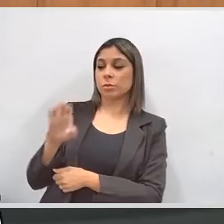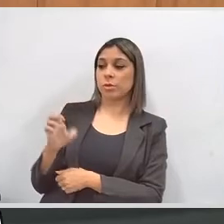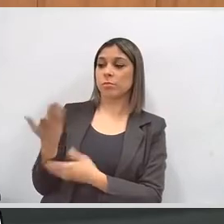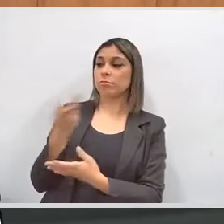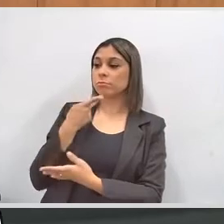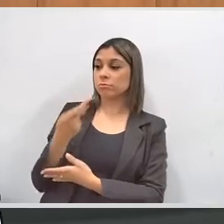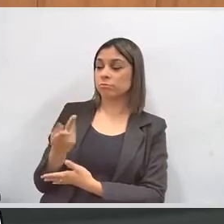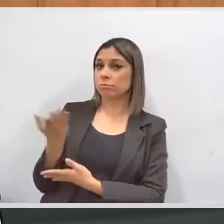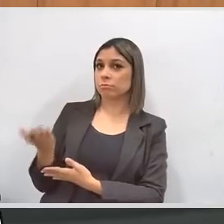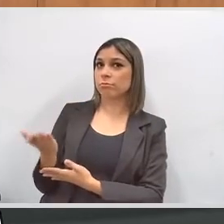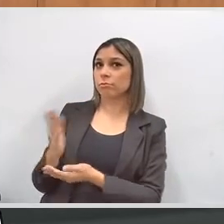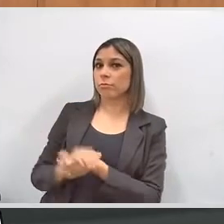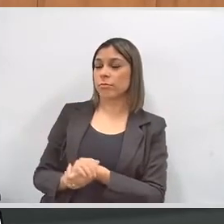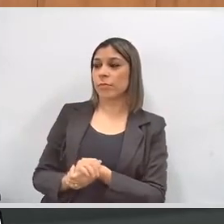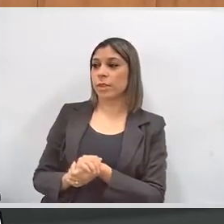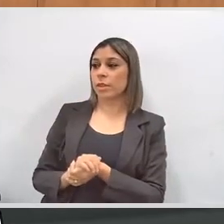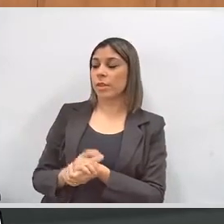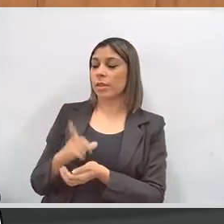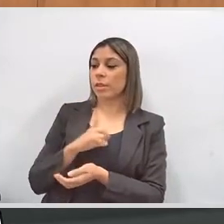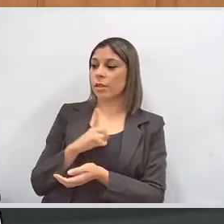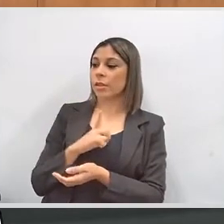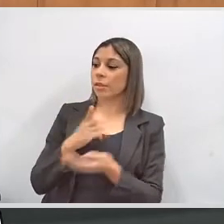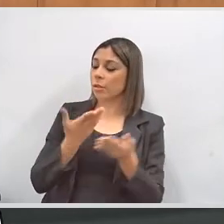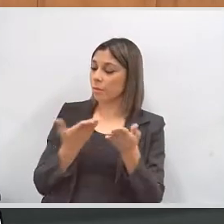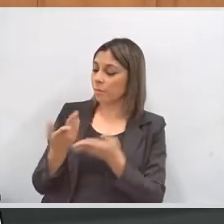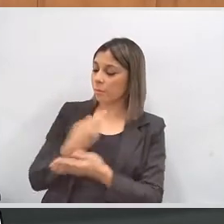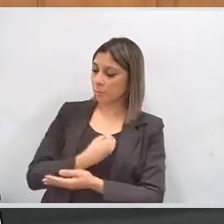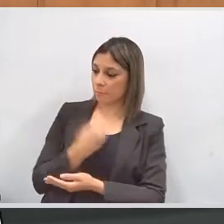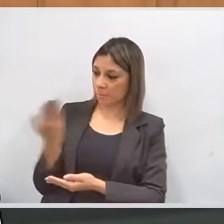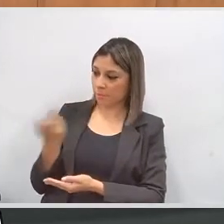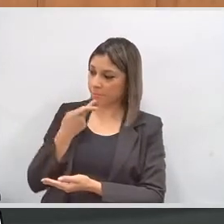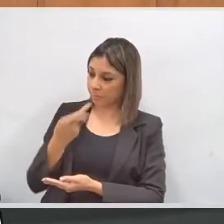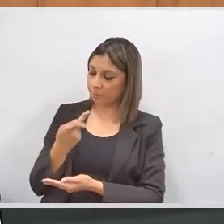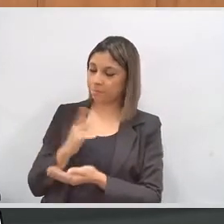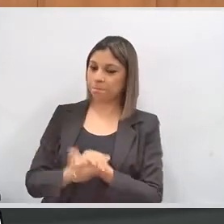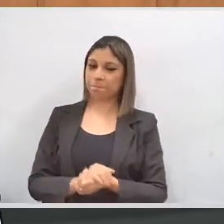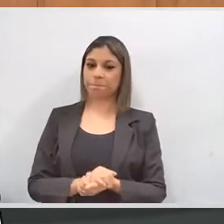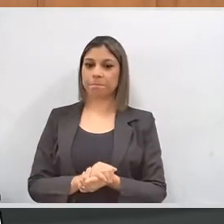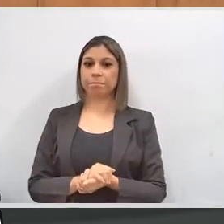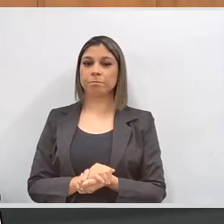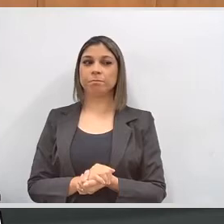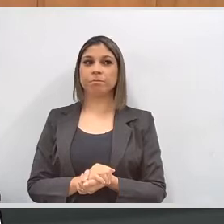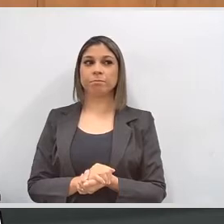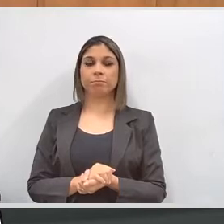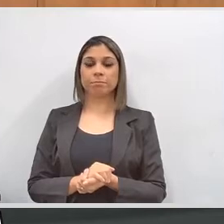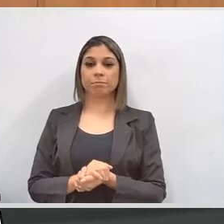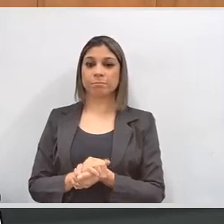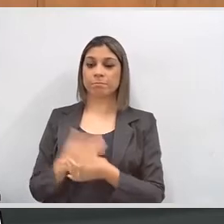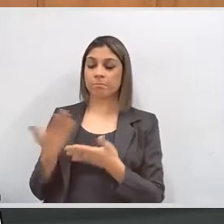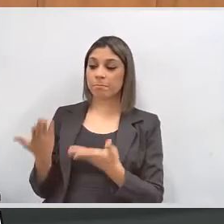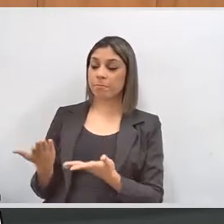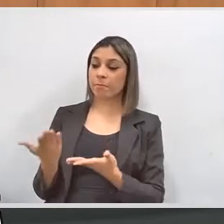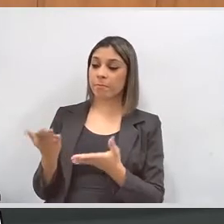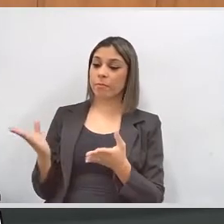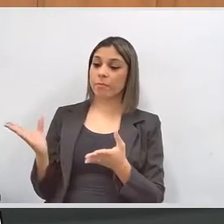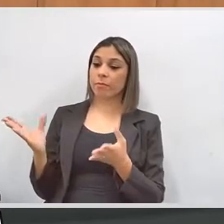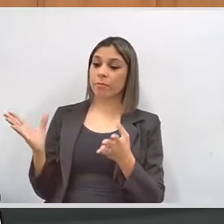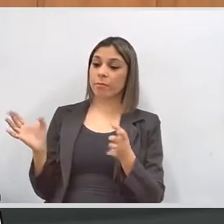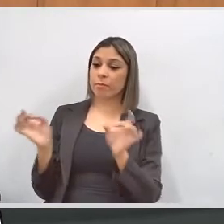fazer umas considerações para, assim, então, tenhamos a participação do senhor. Senhoras e senhores,